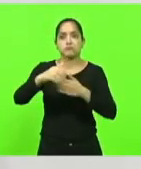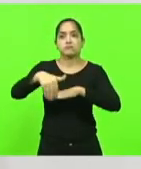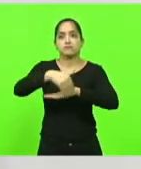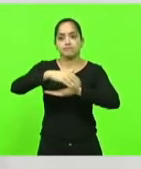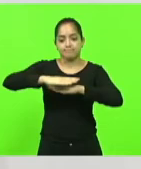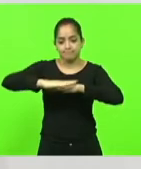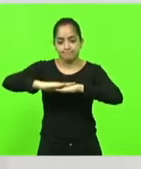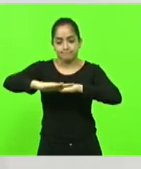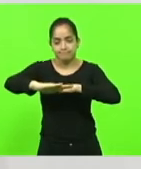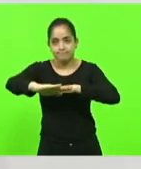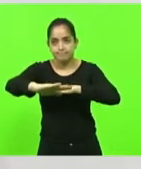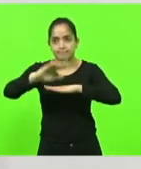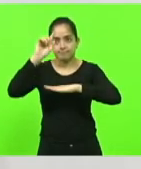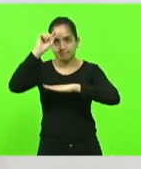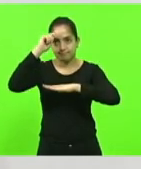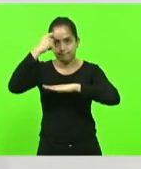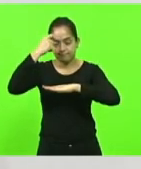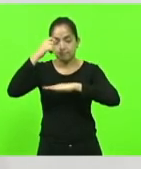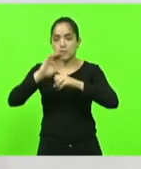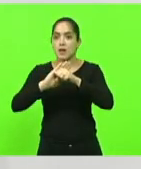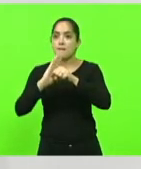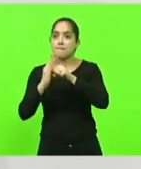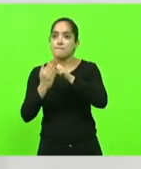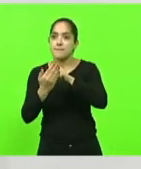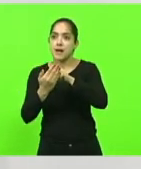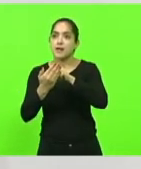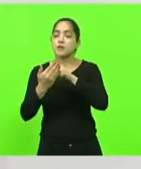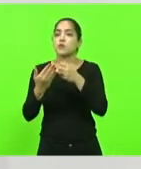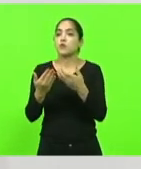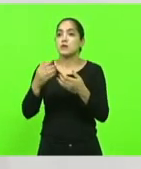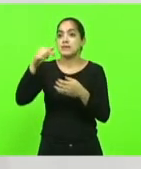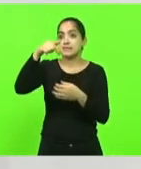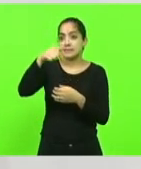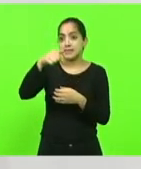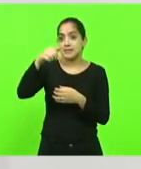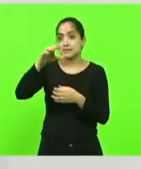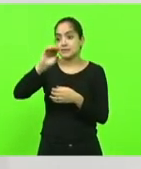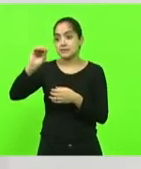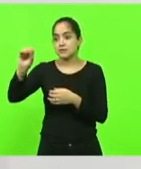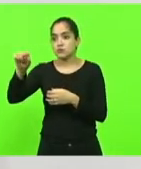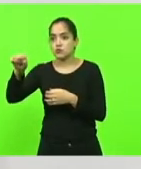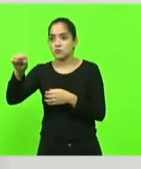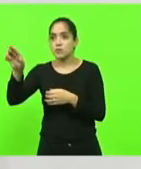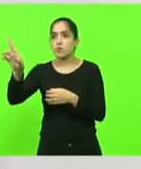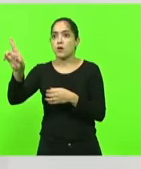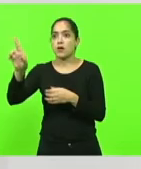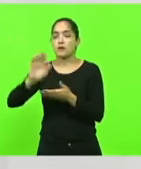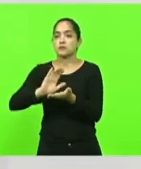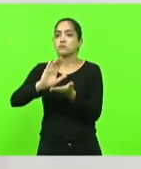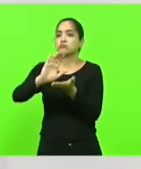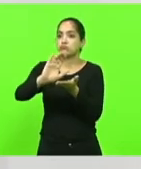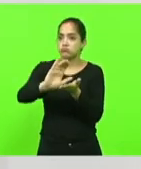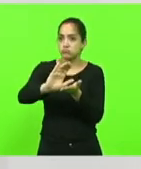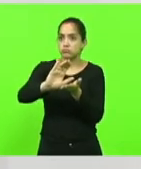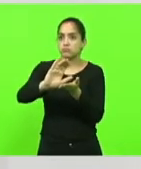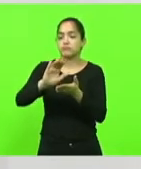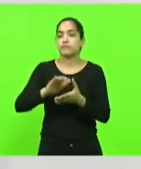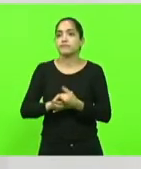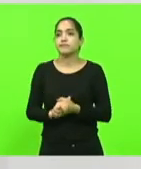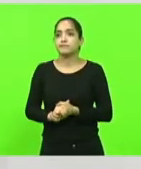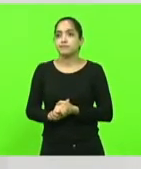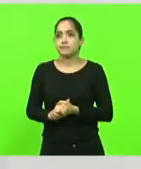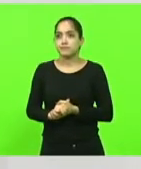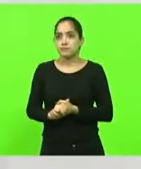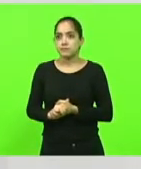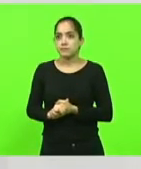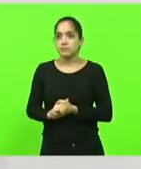do Estreito, bairro Estreito, em Laguna, são 700 mil. Pavimentação asfáltica da Avenida Maurílio Cafuri